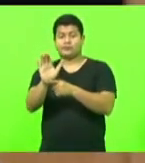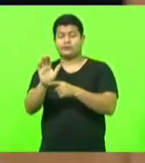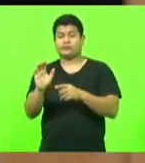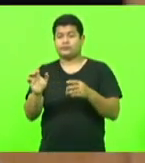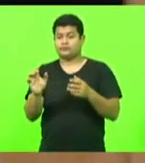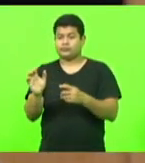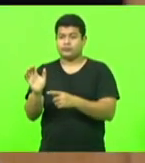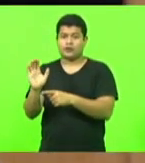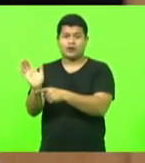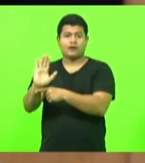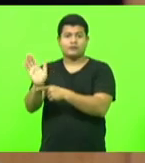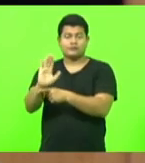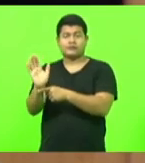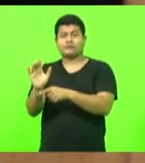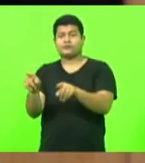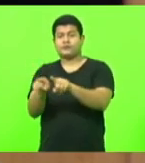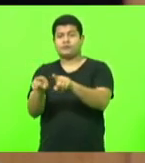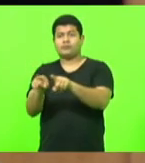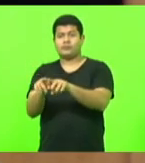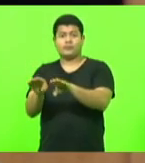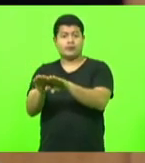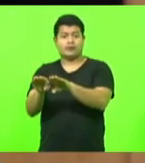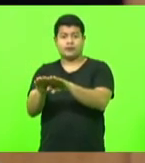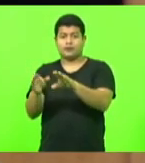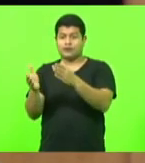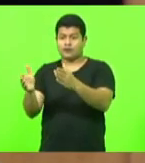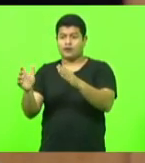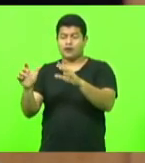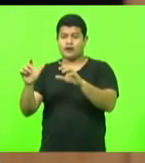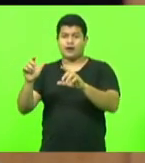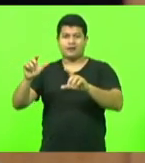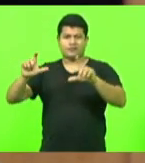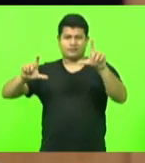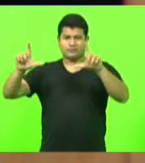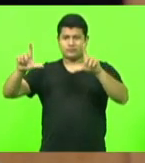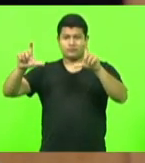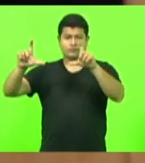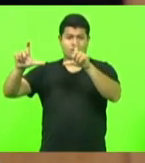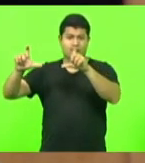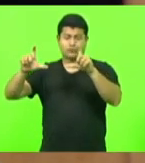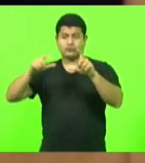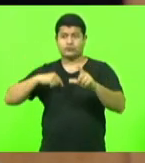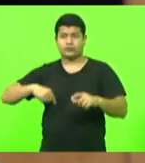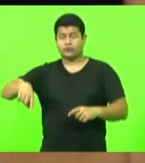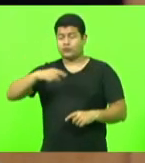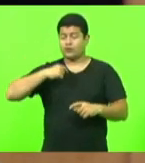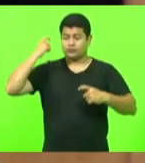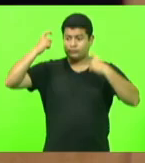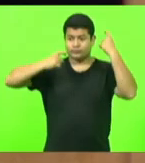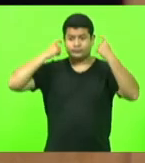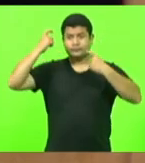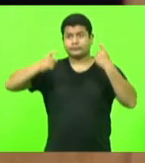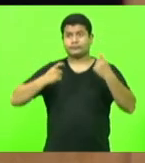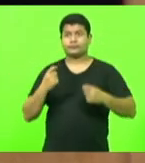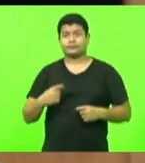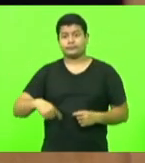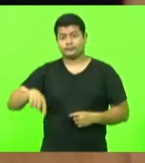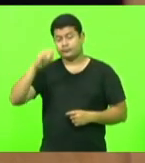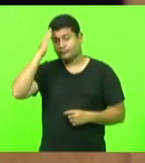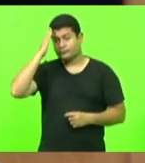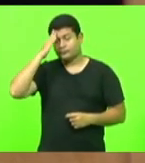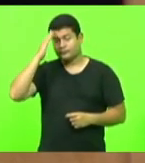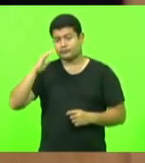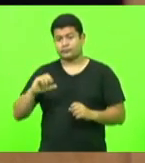foram apresentadas e realmente preocupando, deputado Ken, o que ocorreu. Sabemos que a defesa